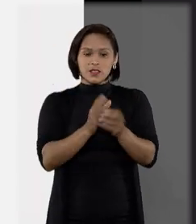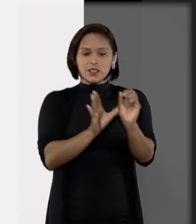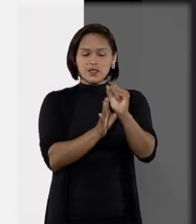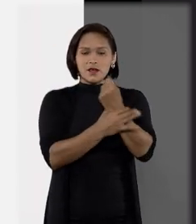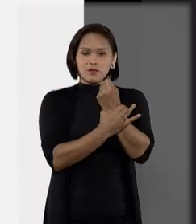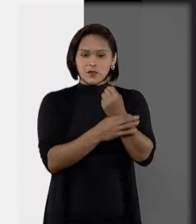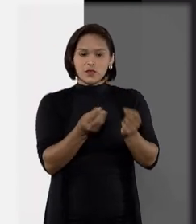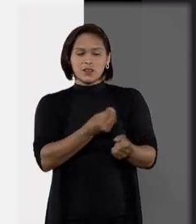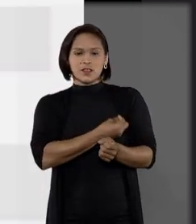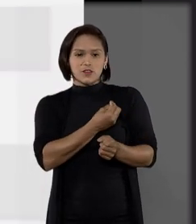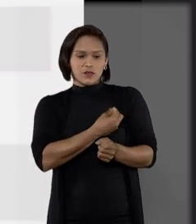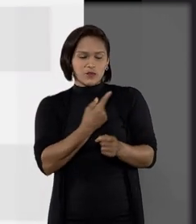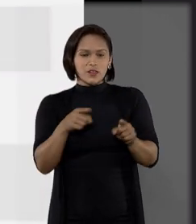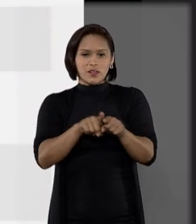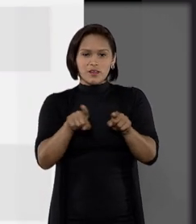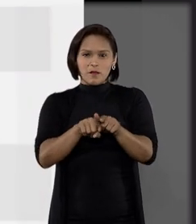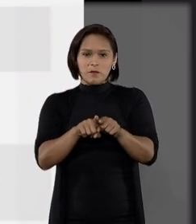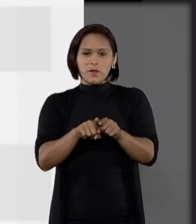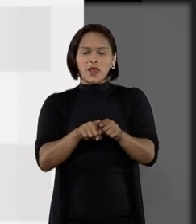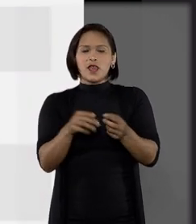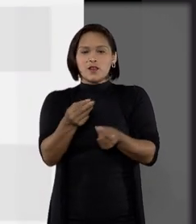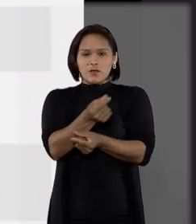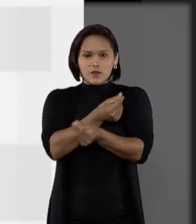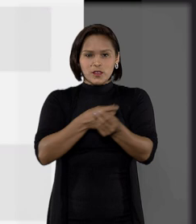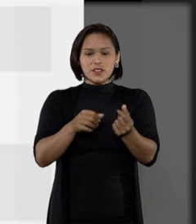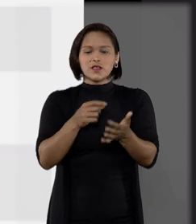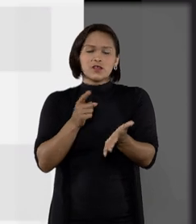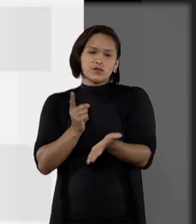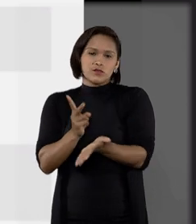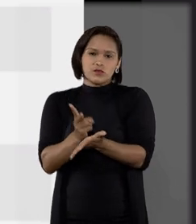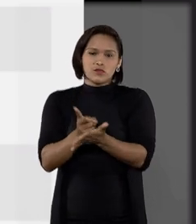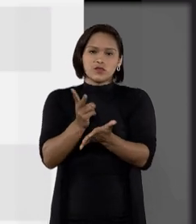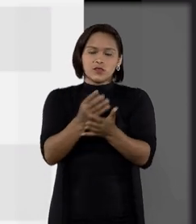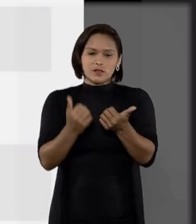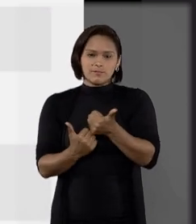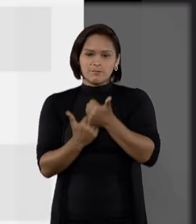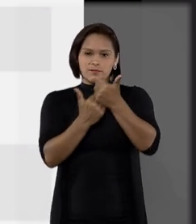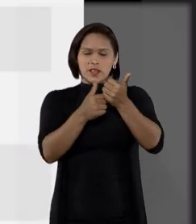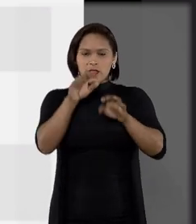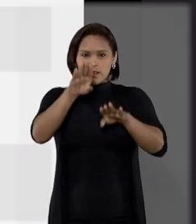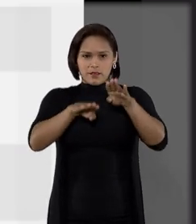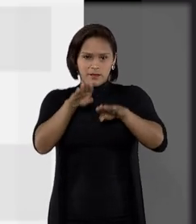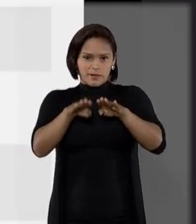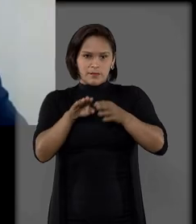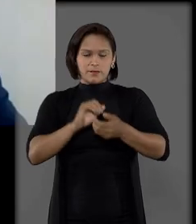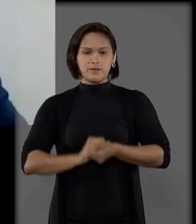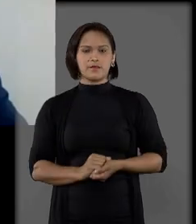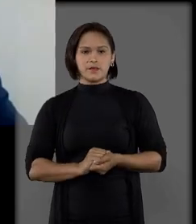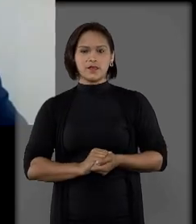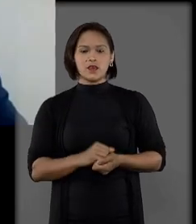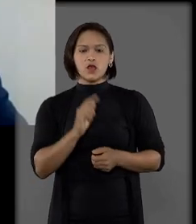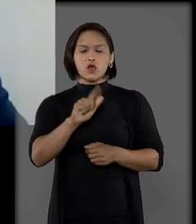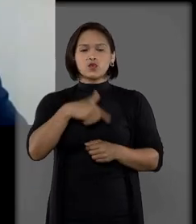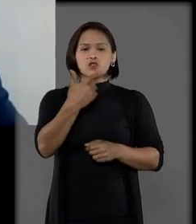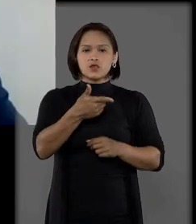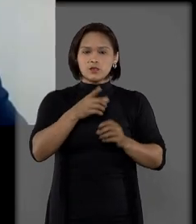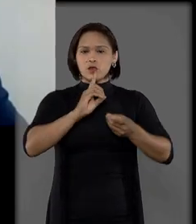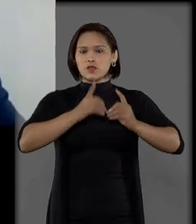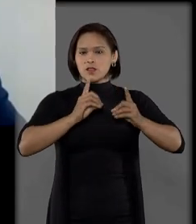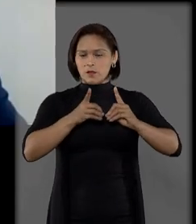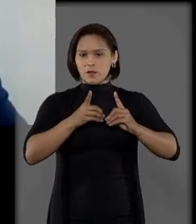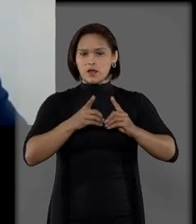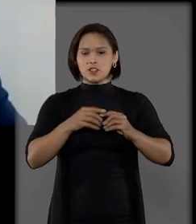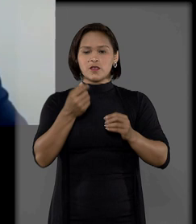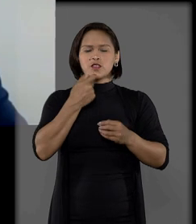proteção dos segurados e do sistema financeiro que sustentam o mercado de seguros de forma equilibrada. Os próximos debates